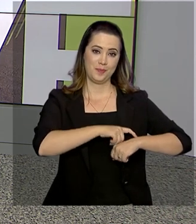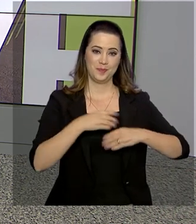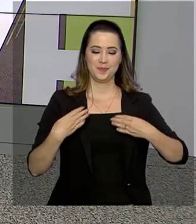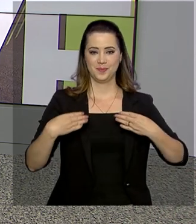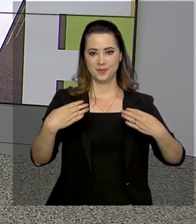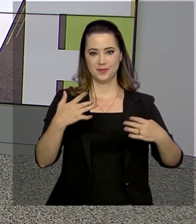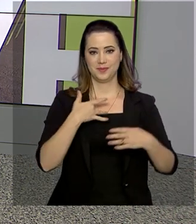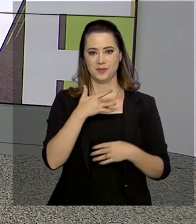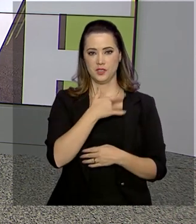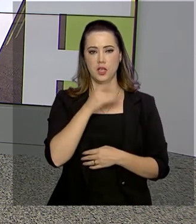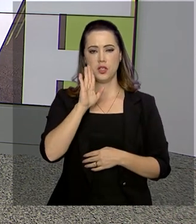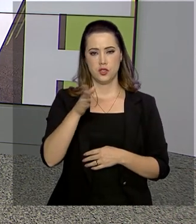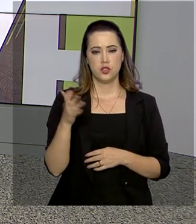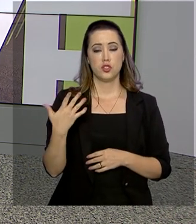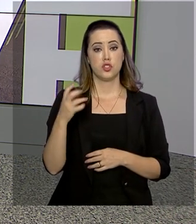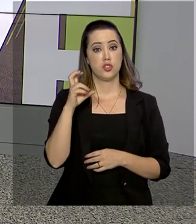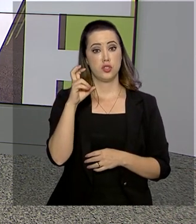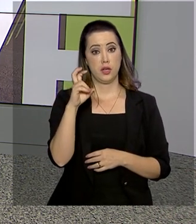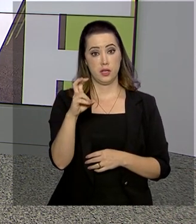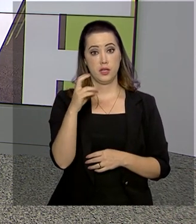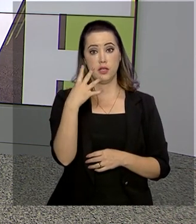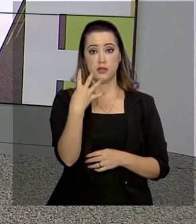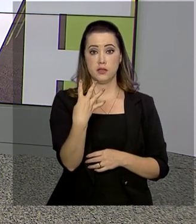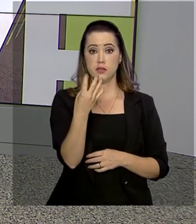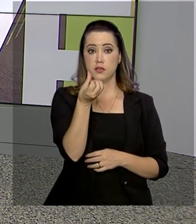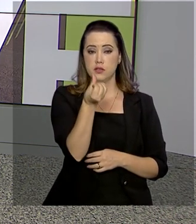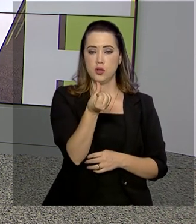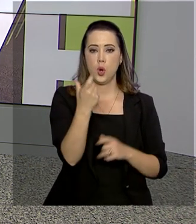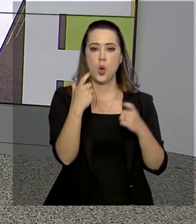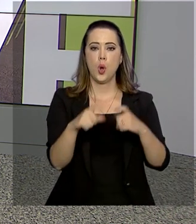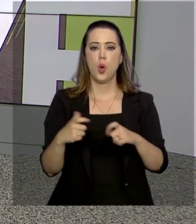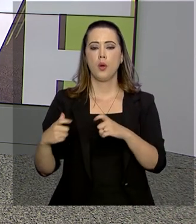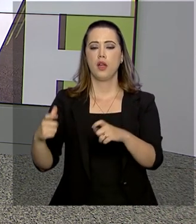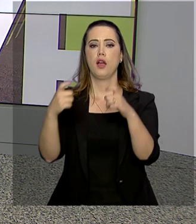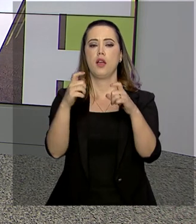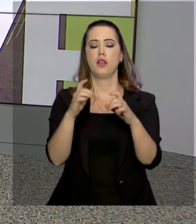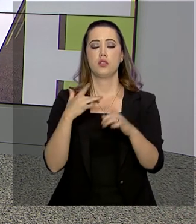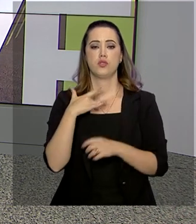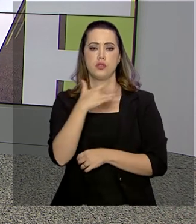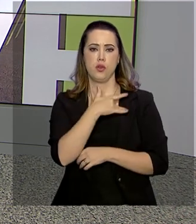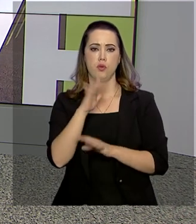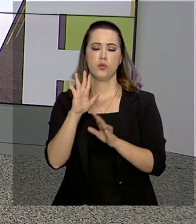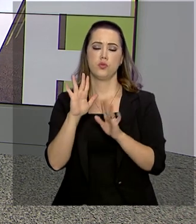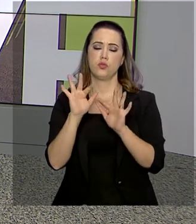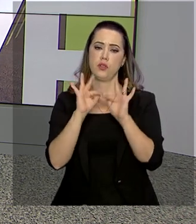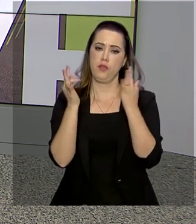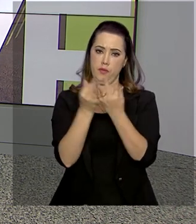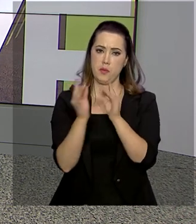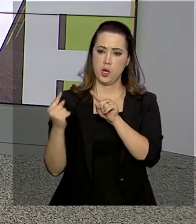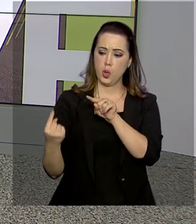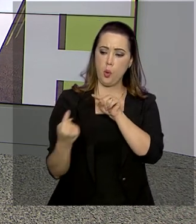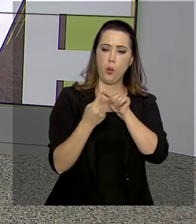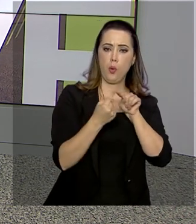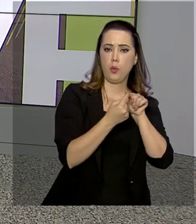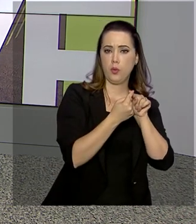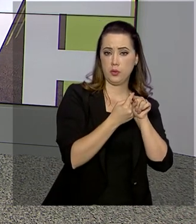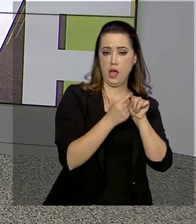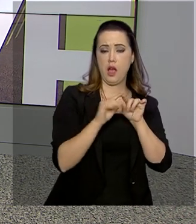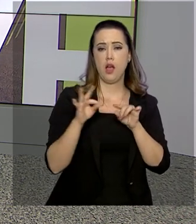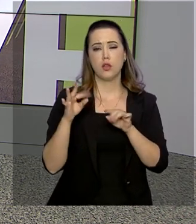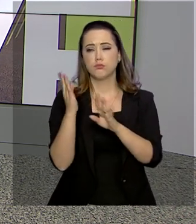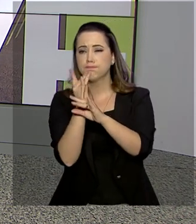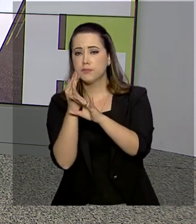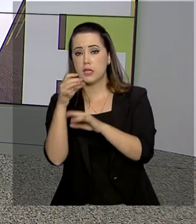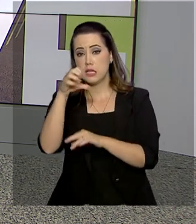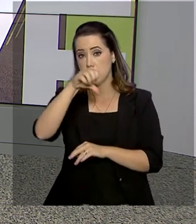da Saúde já teve a adesão de 546 unidades de saúde da família em 92 municípios. Ao